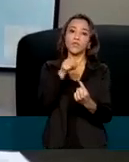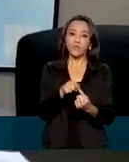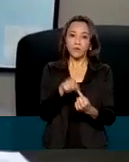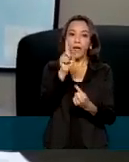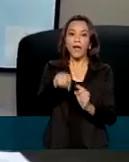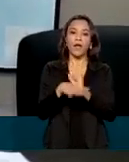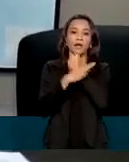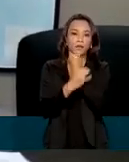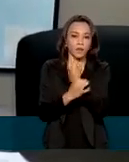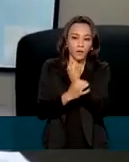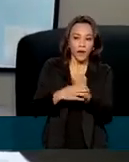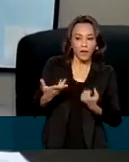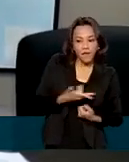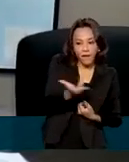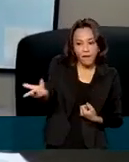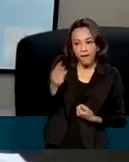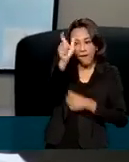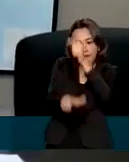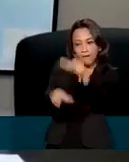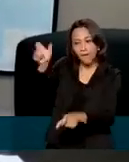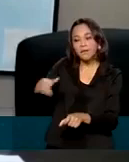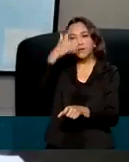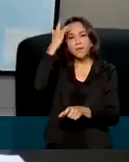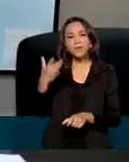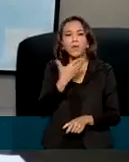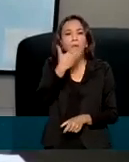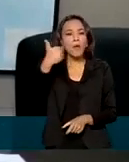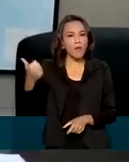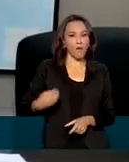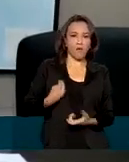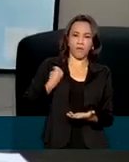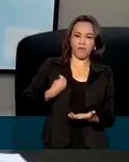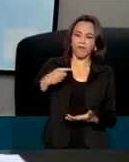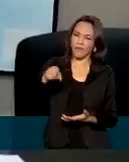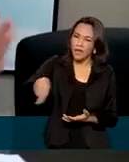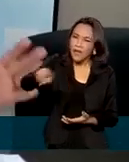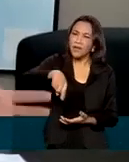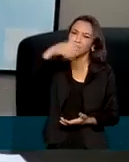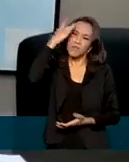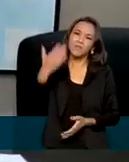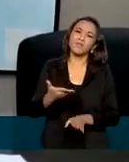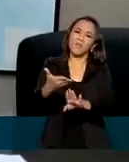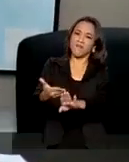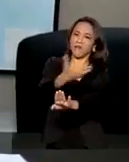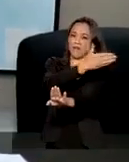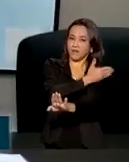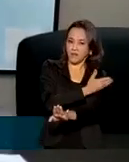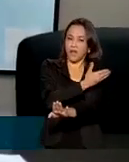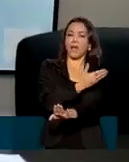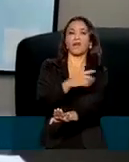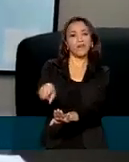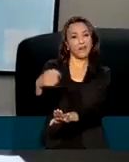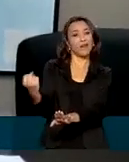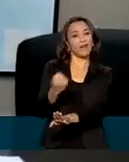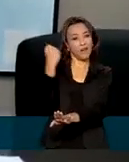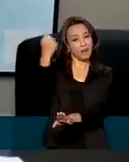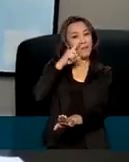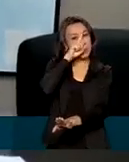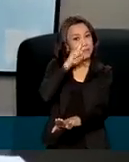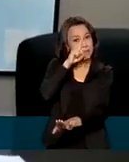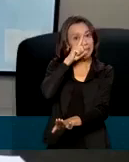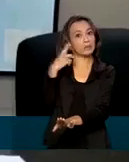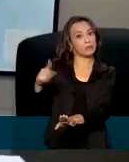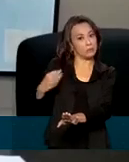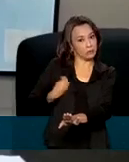pessoas tenham uma melhor condição de vida e que possam se afastar daqueles fatores que agravam a vulnerabilidade.